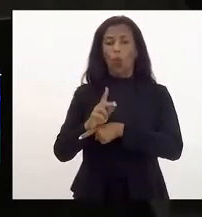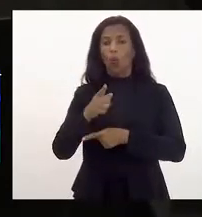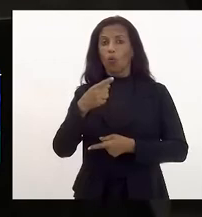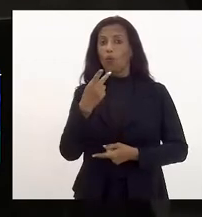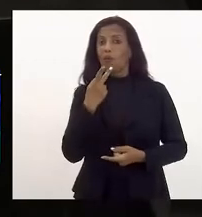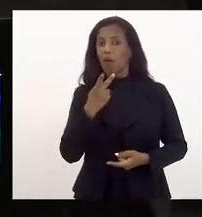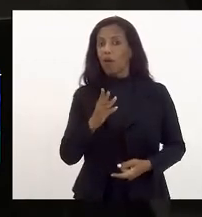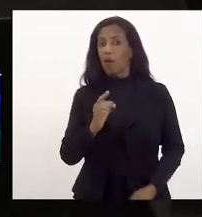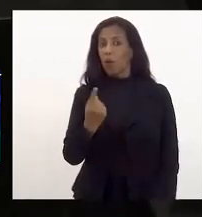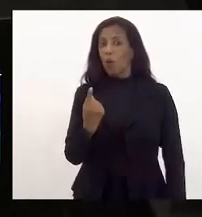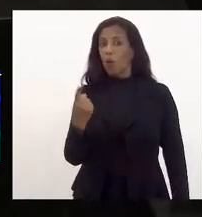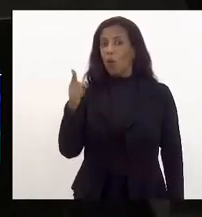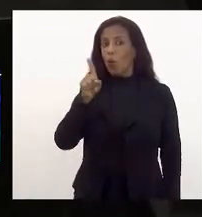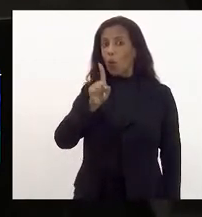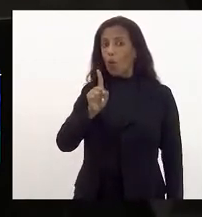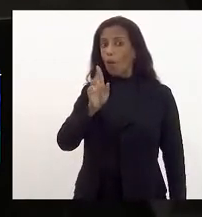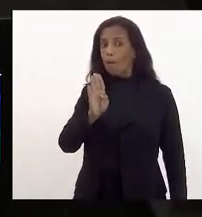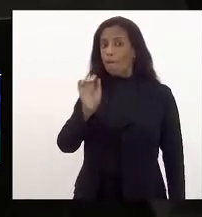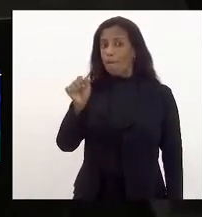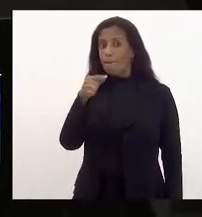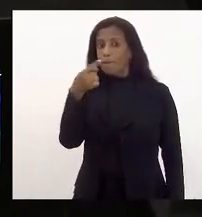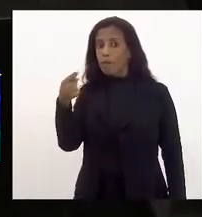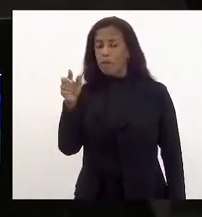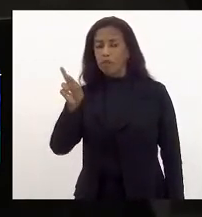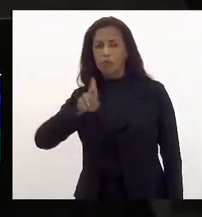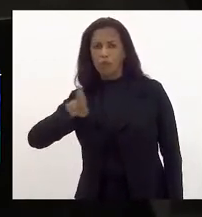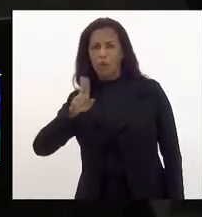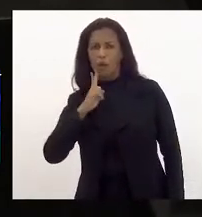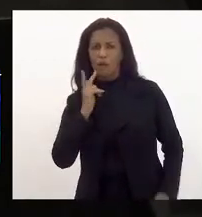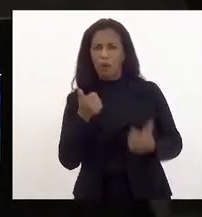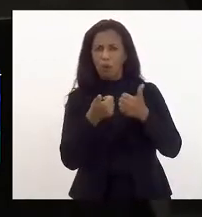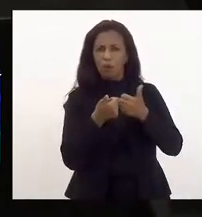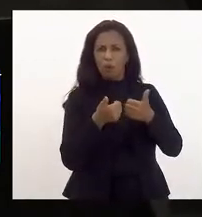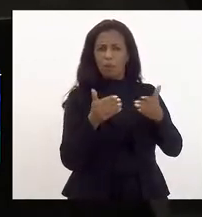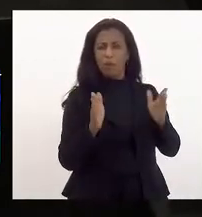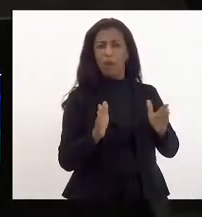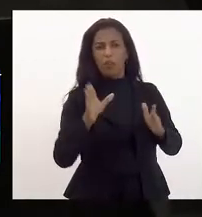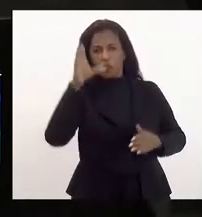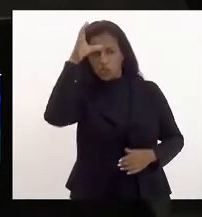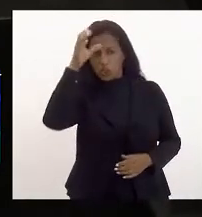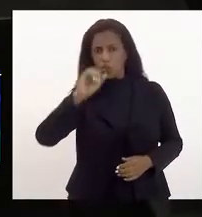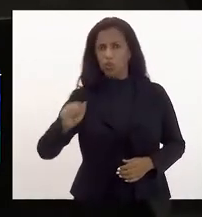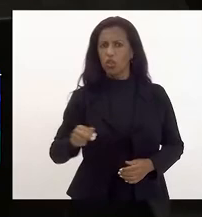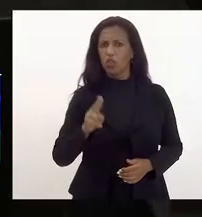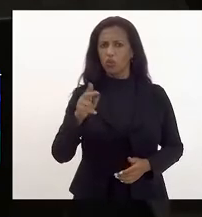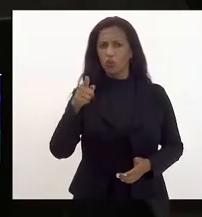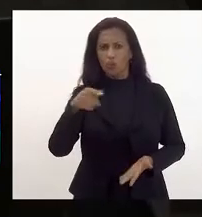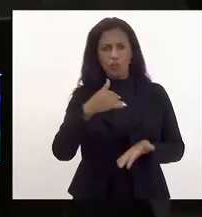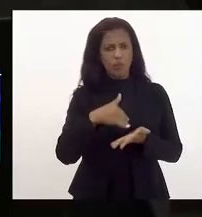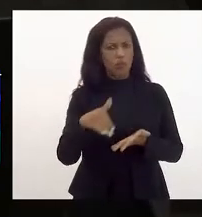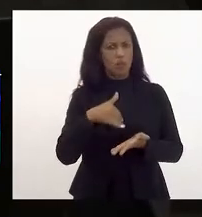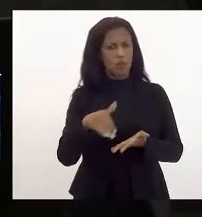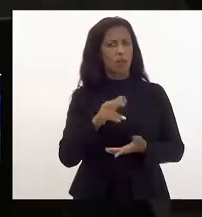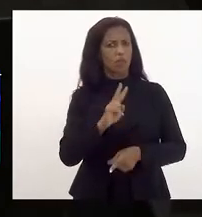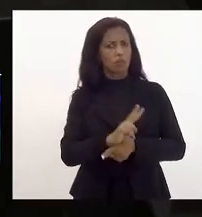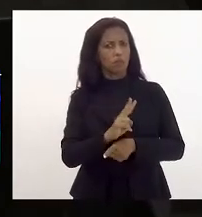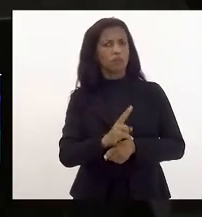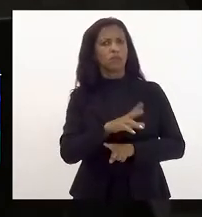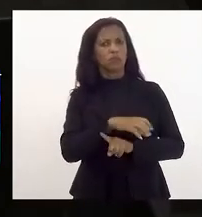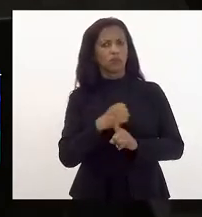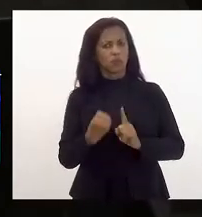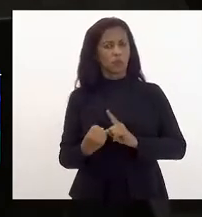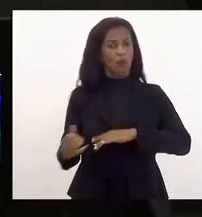nós estamos falando por exemplo da reabertura extensiva deputada Tia Ju foi secretária de assistência social da capital